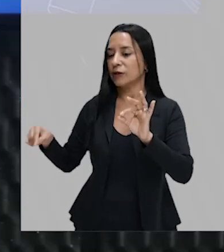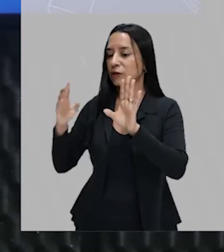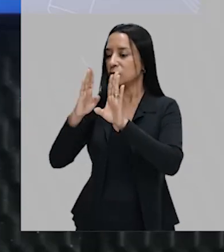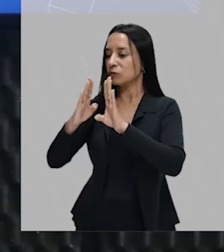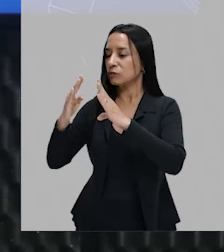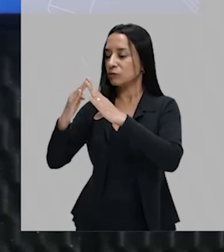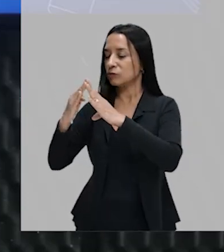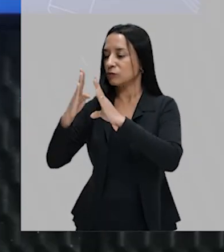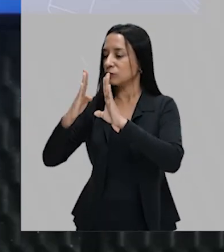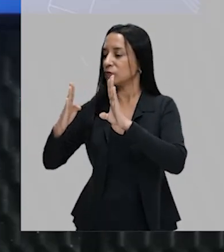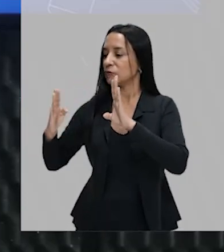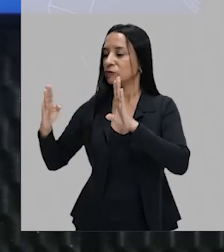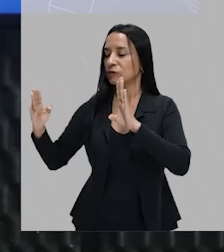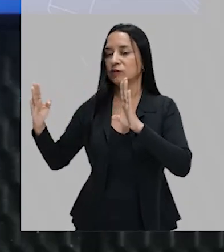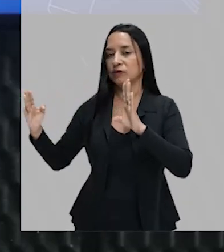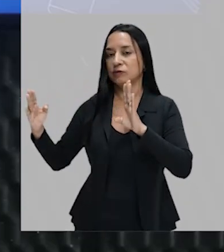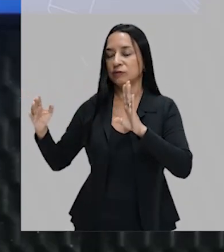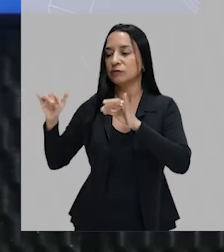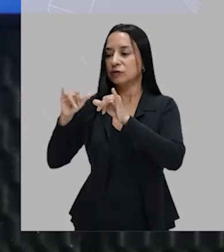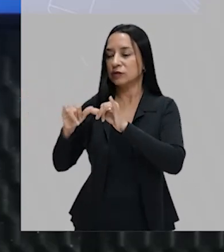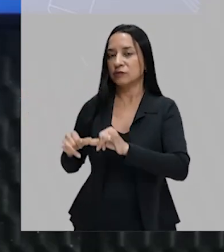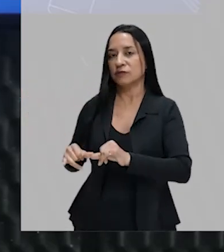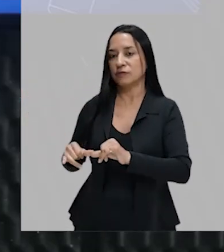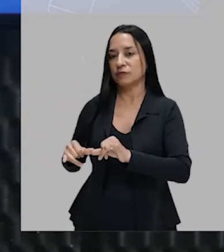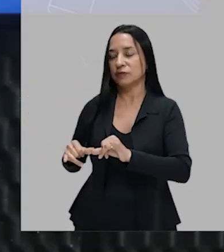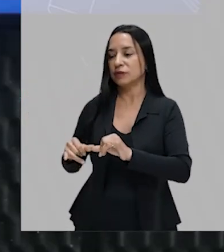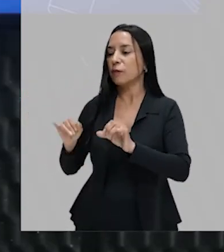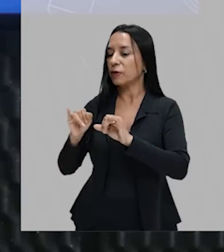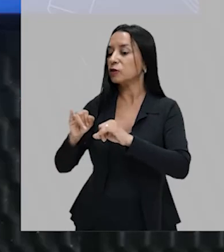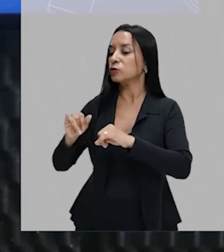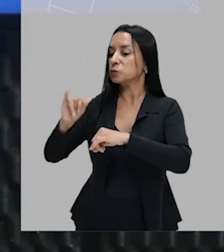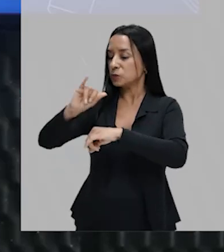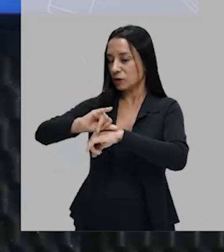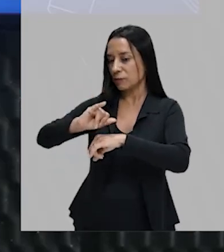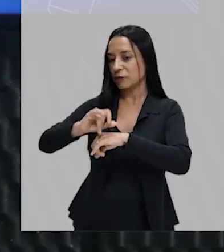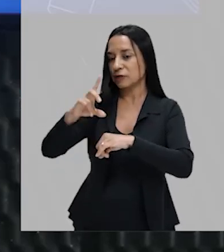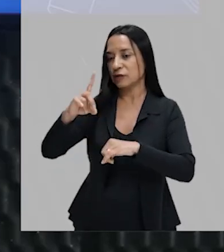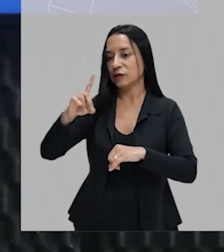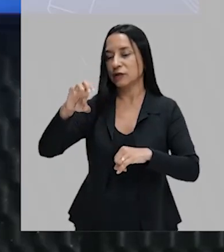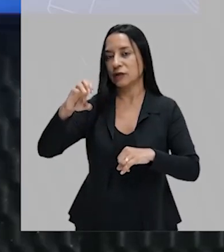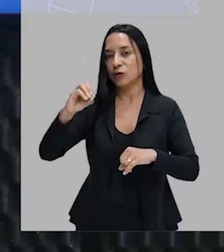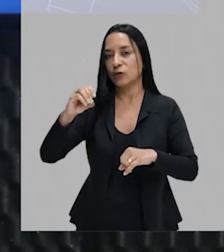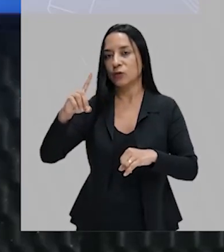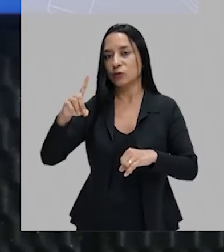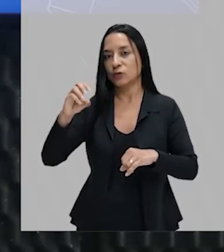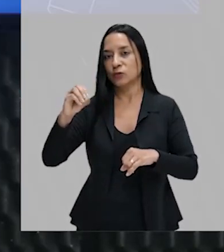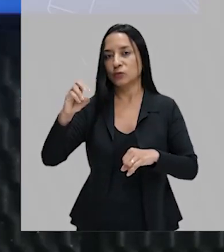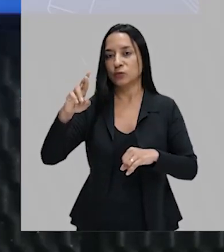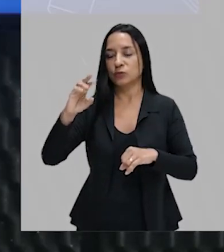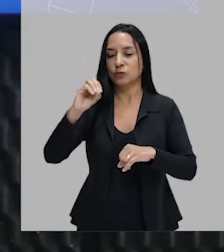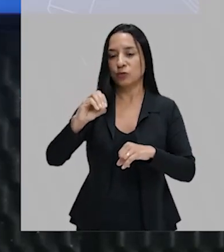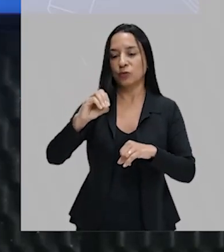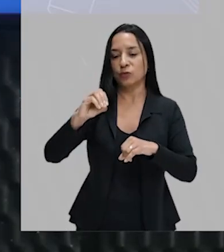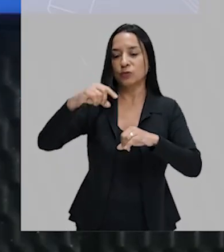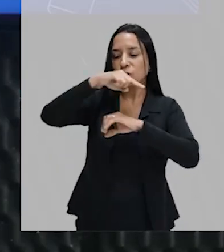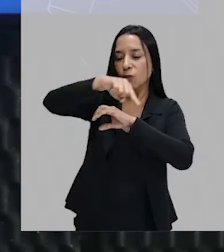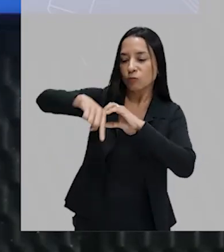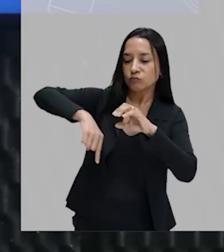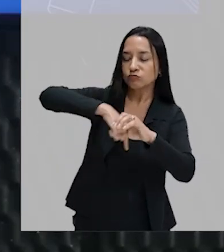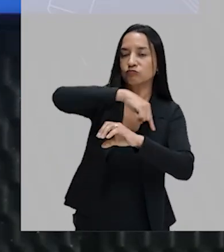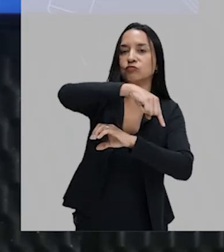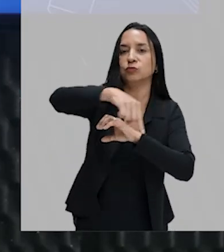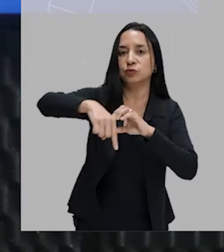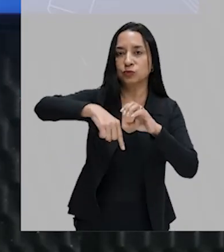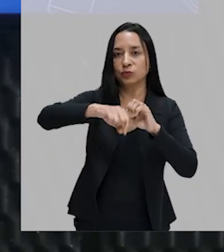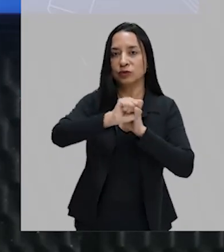da biblioteca municipal que fica na Praça Deodoro. E que ela se enrola por toda a cidade. Quando